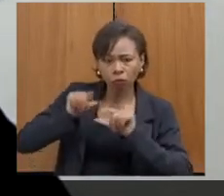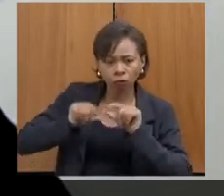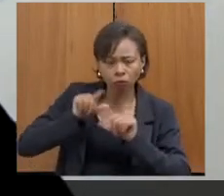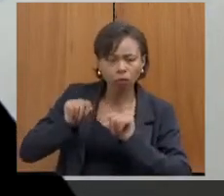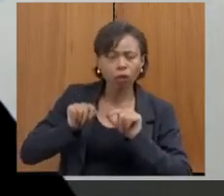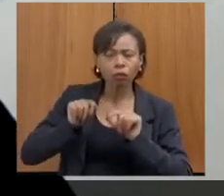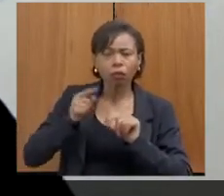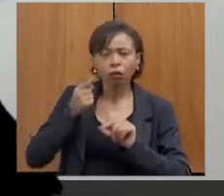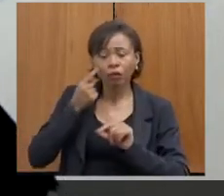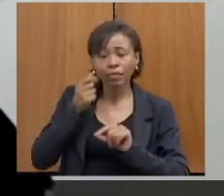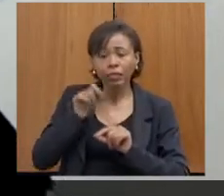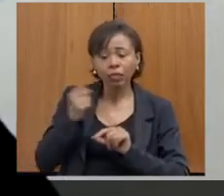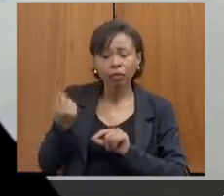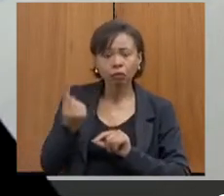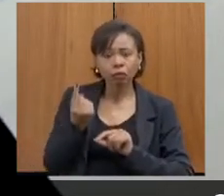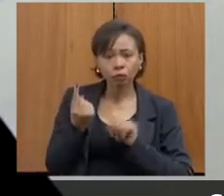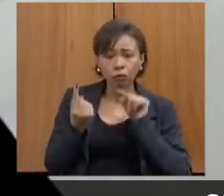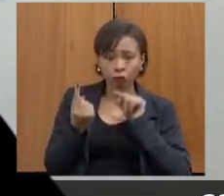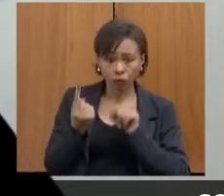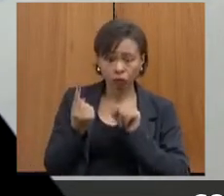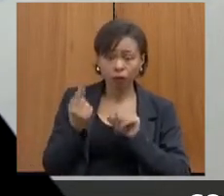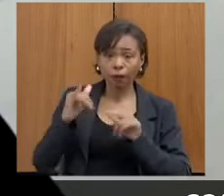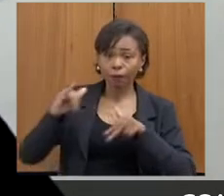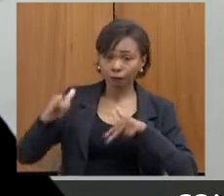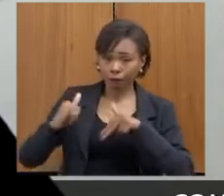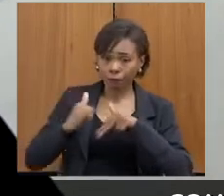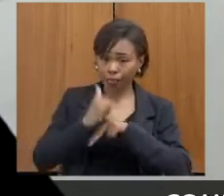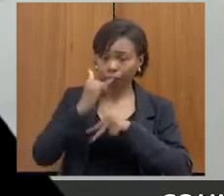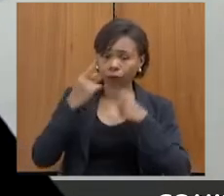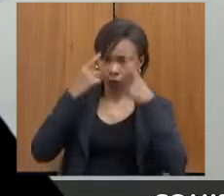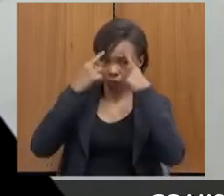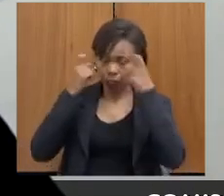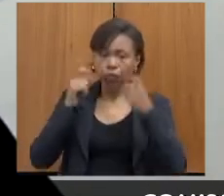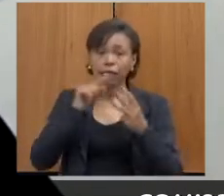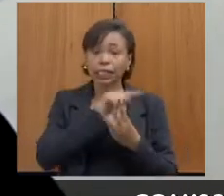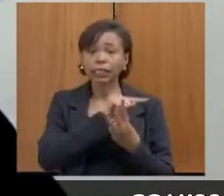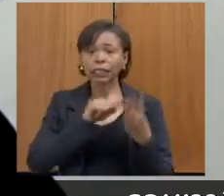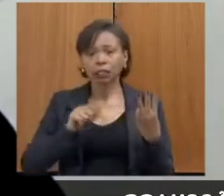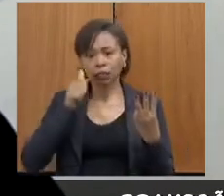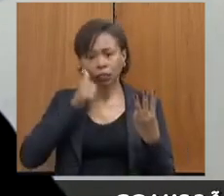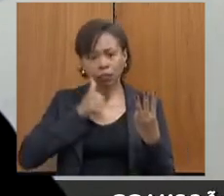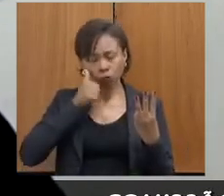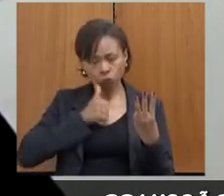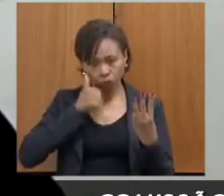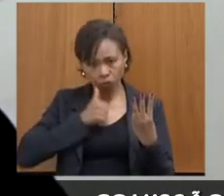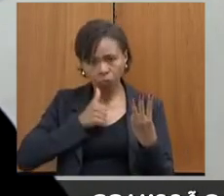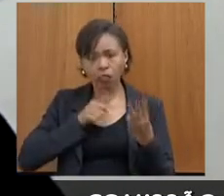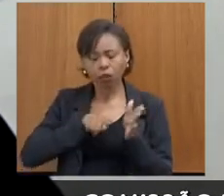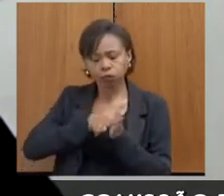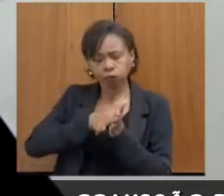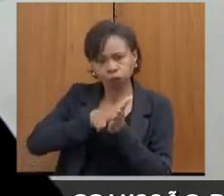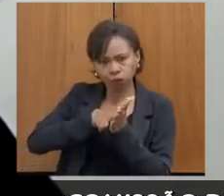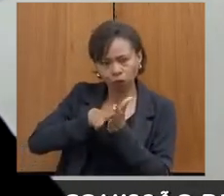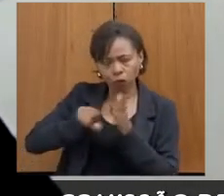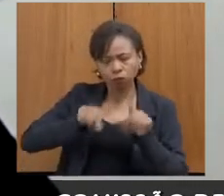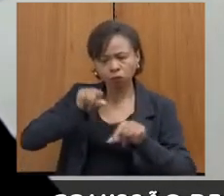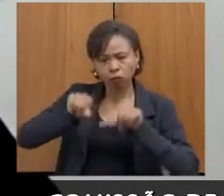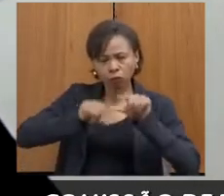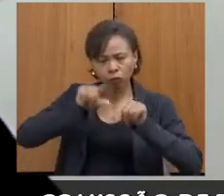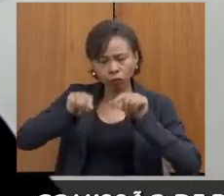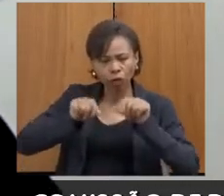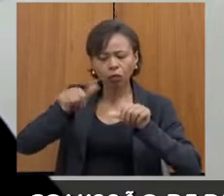alguma vítima de violência doméstica, nós temos três investigadoras, mulheres, que fazem a triagem